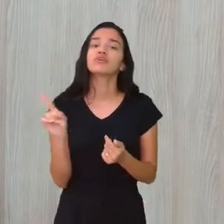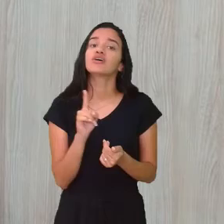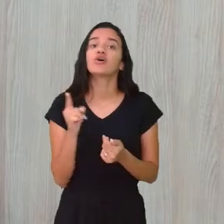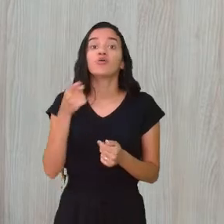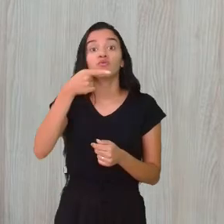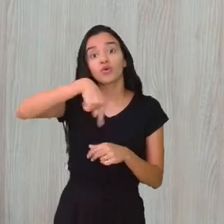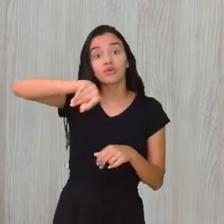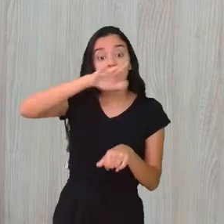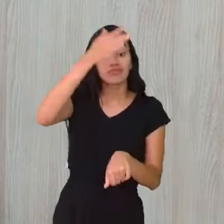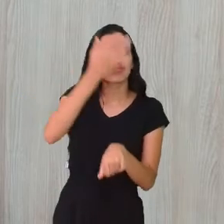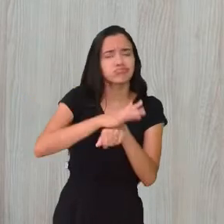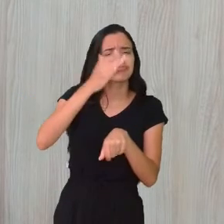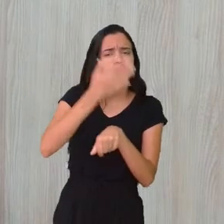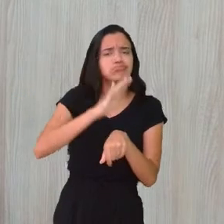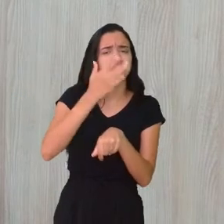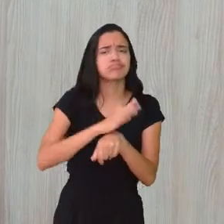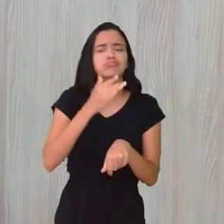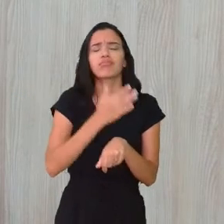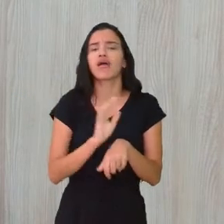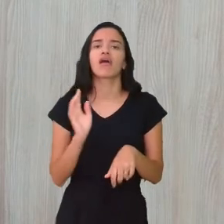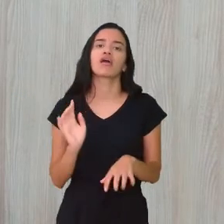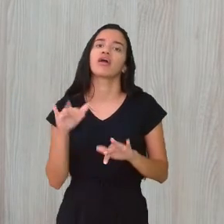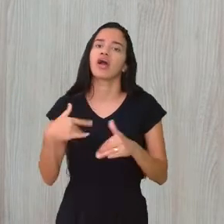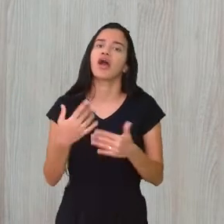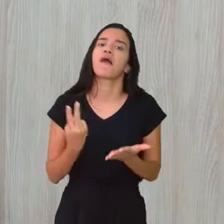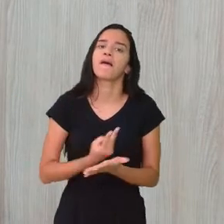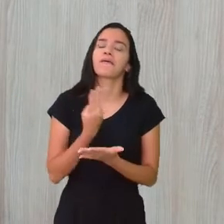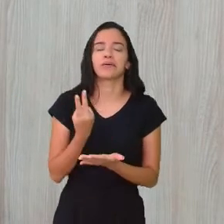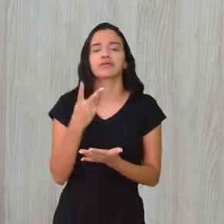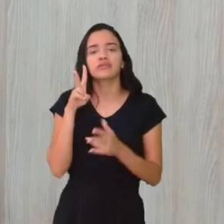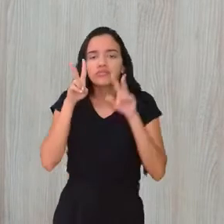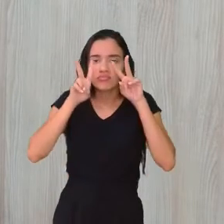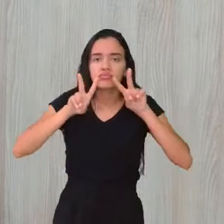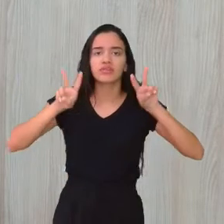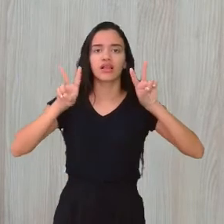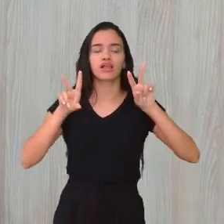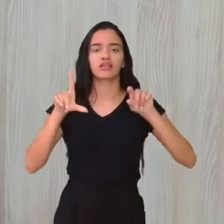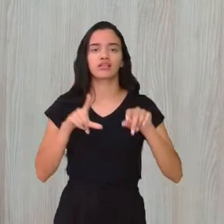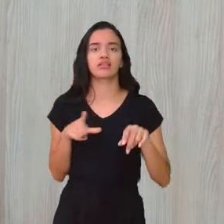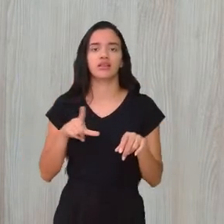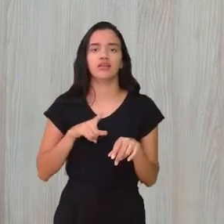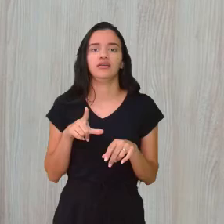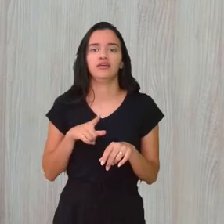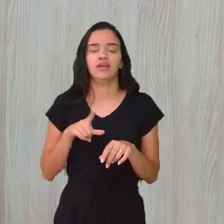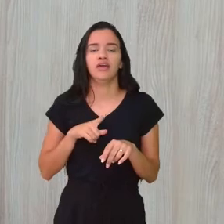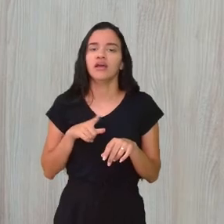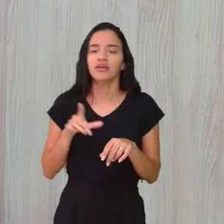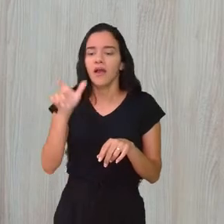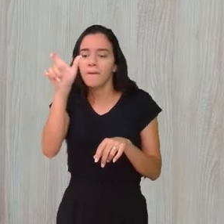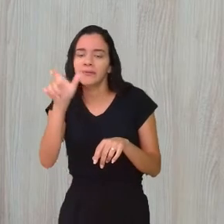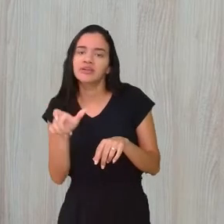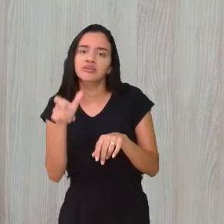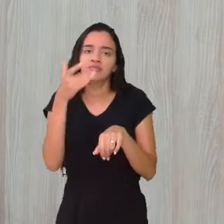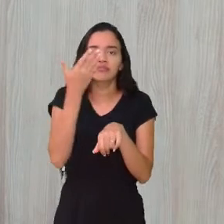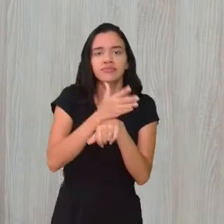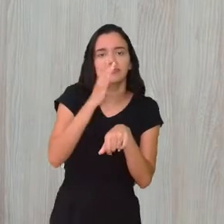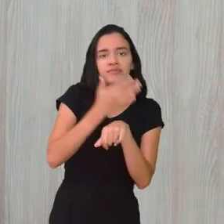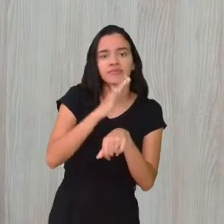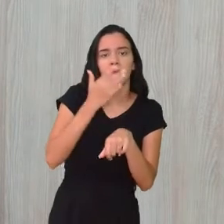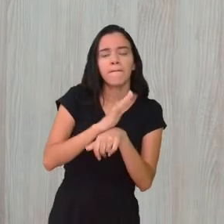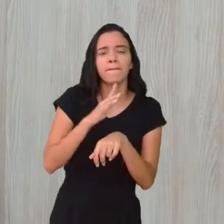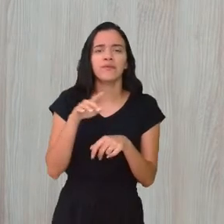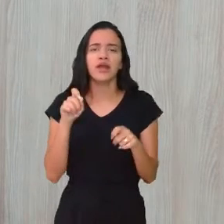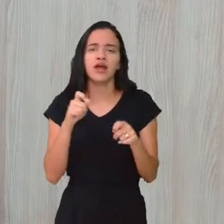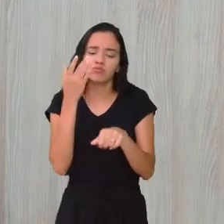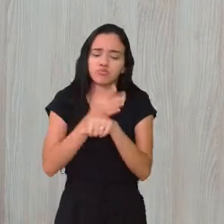estão treinando. Isso acontece também no nosso visual. Às vezes, tem gente que treina e aí faz muitos